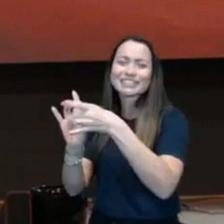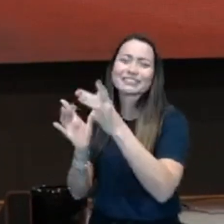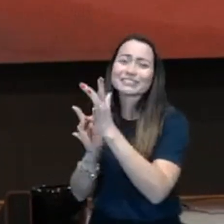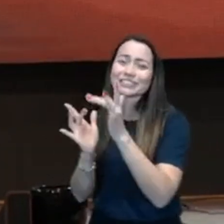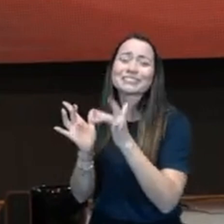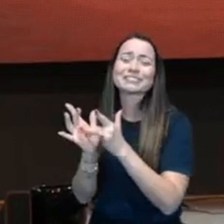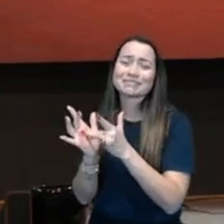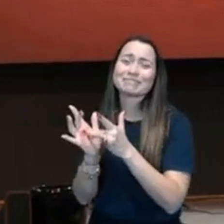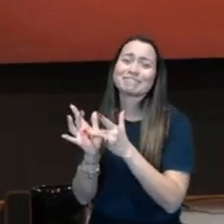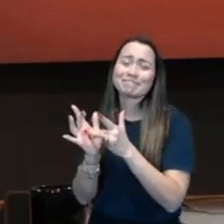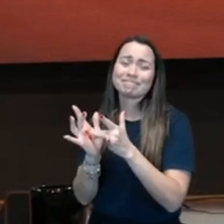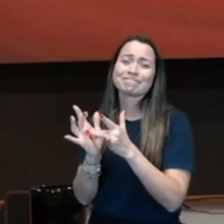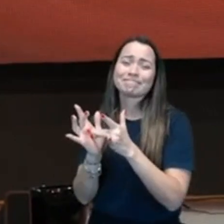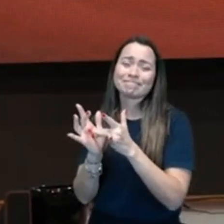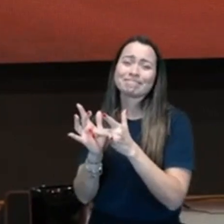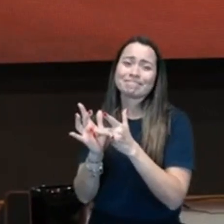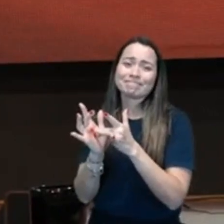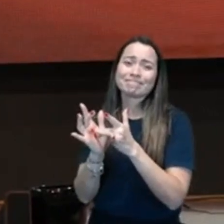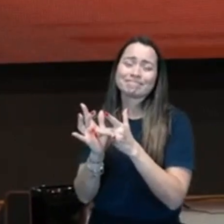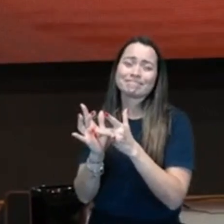permanecer em Jesus, estar ligado em Jesus.